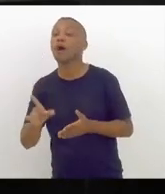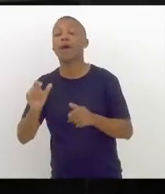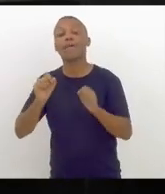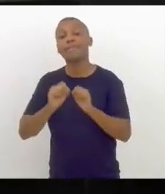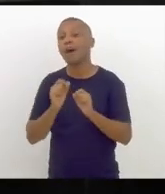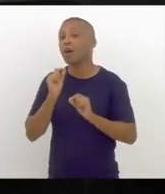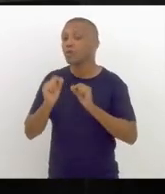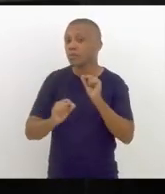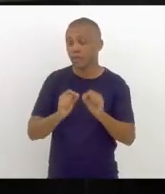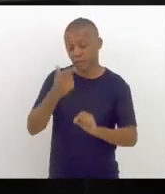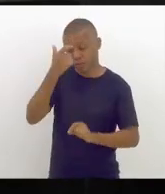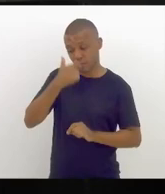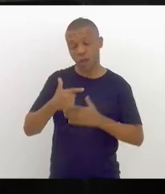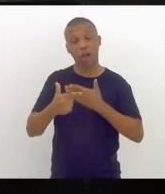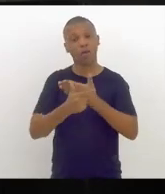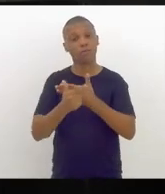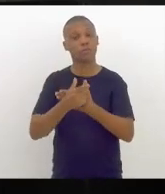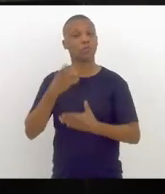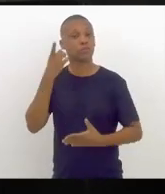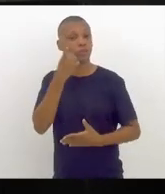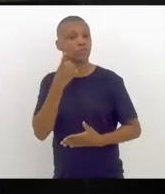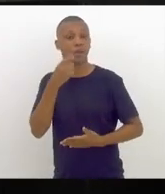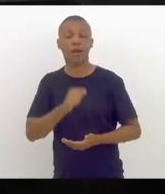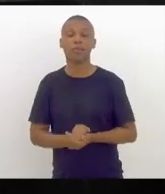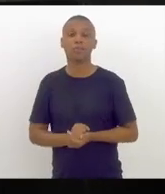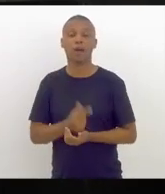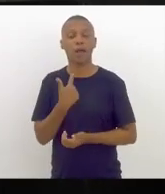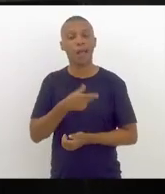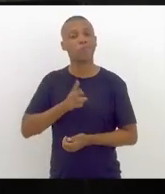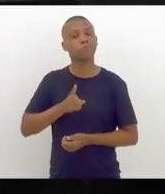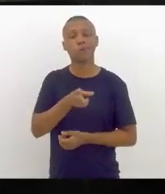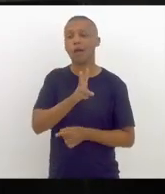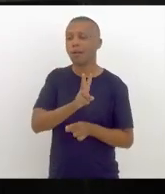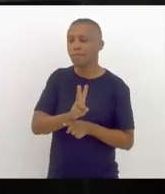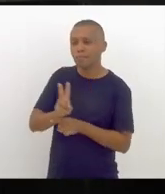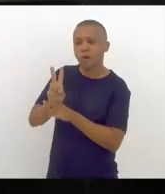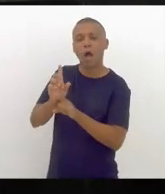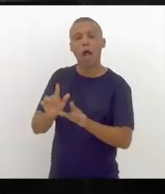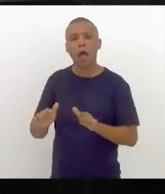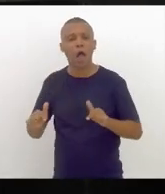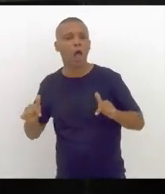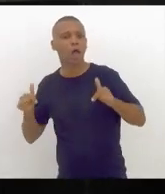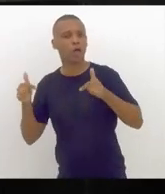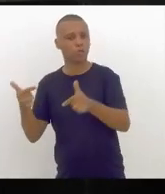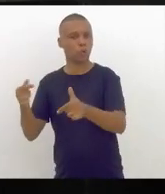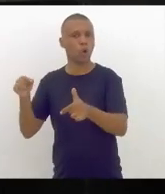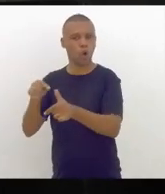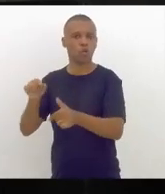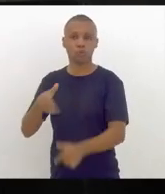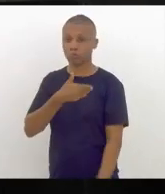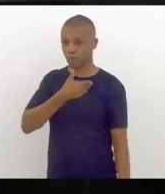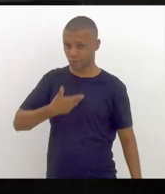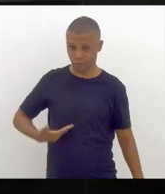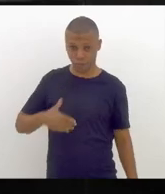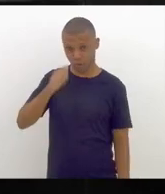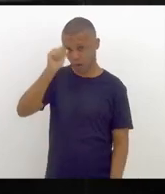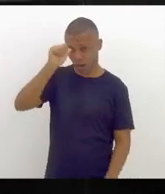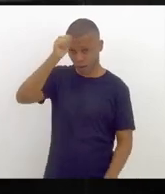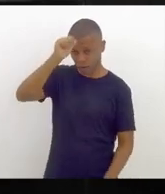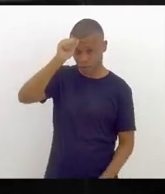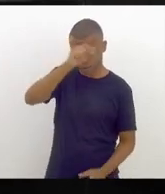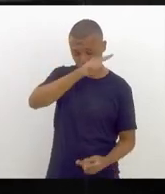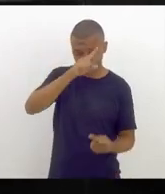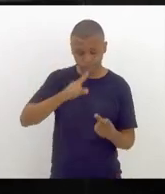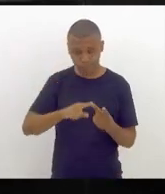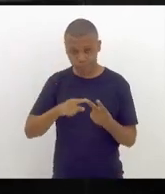enquanto deputada, é seguir fiscalizando as ações do nosso governador, Cláudio Castro,